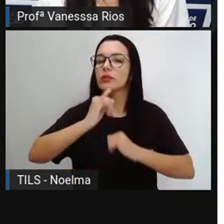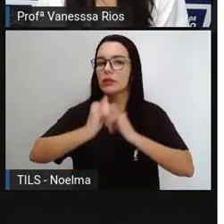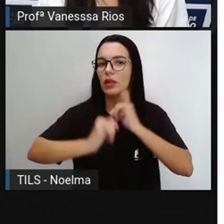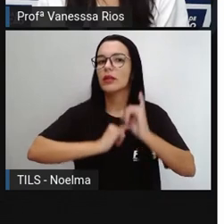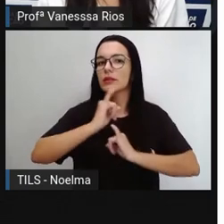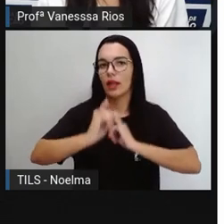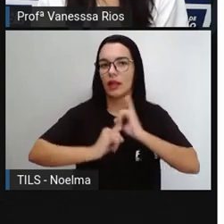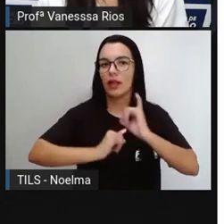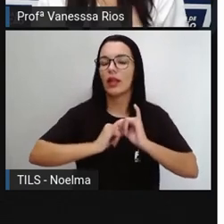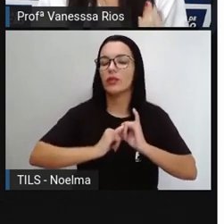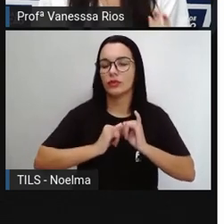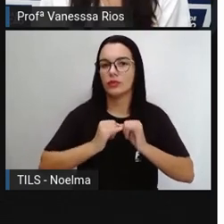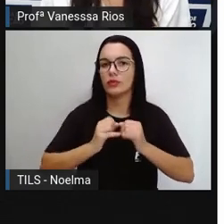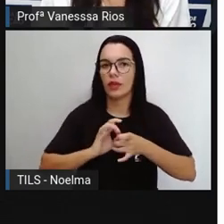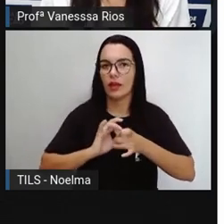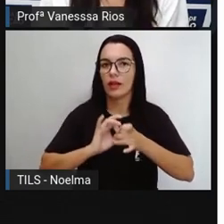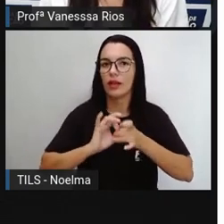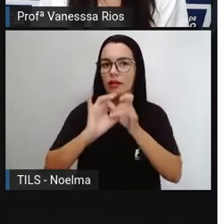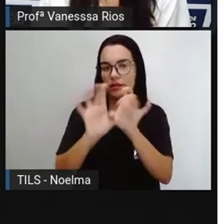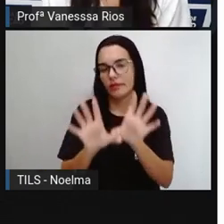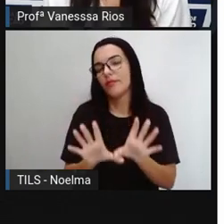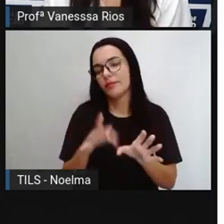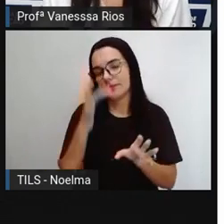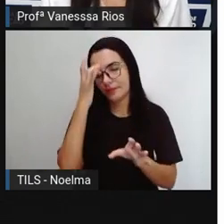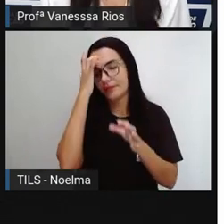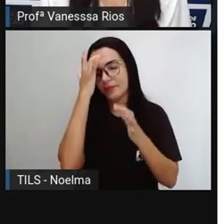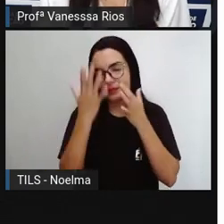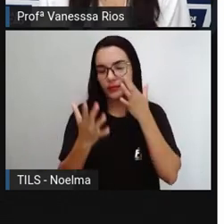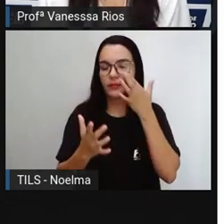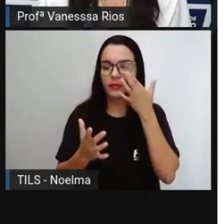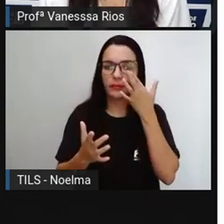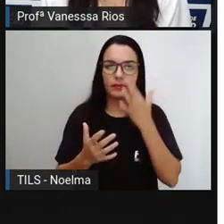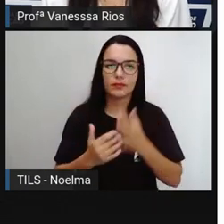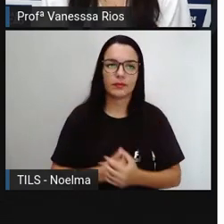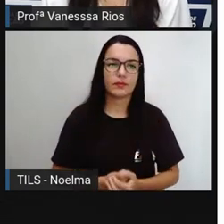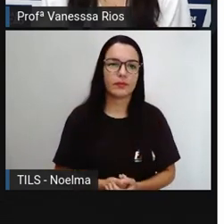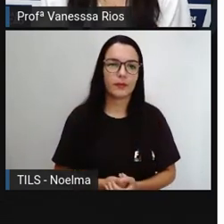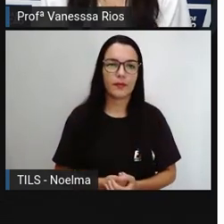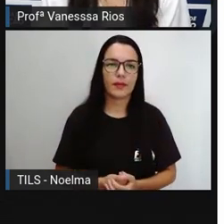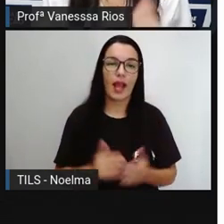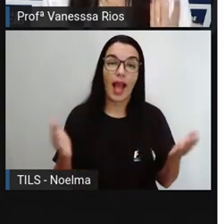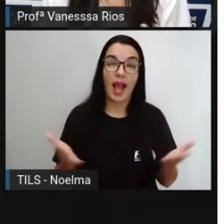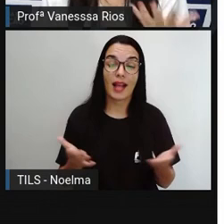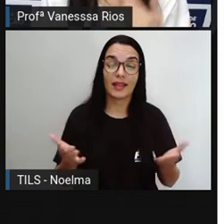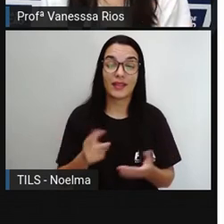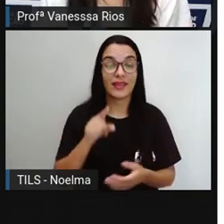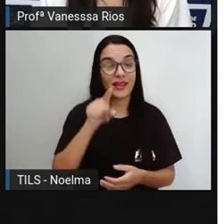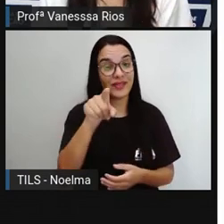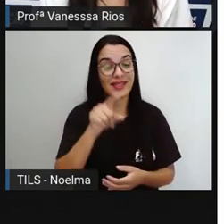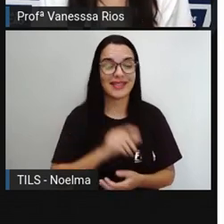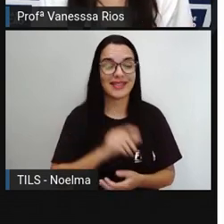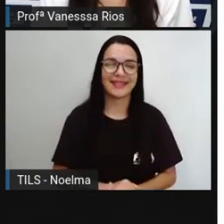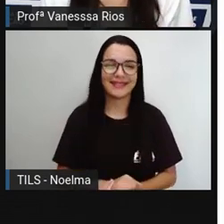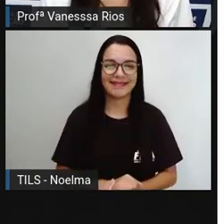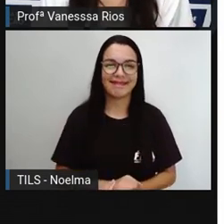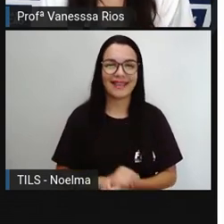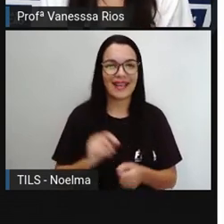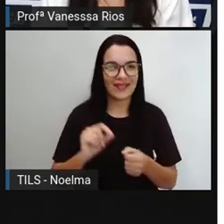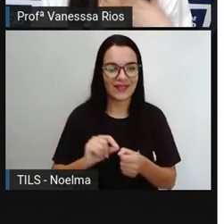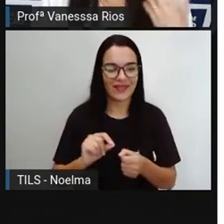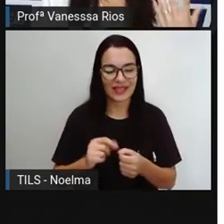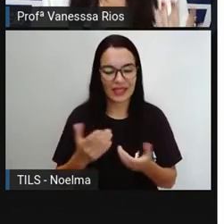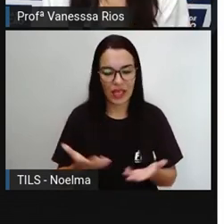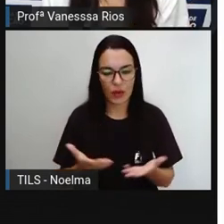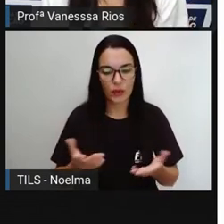que a internet, de todas as facilidades que a internet nos oferece. E aí, agora é com você, está certo?